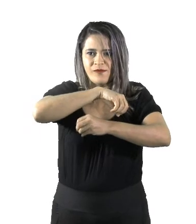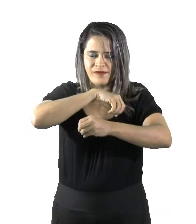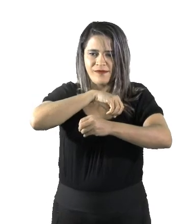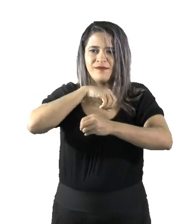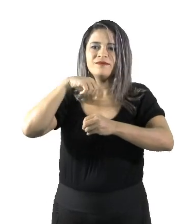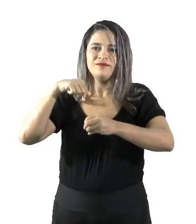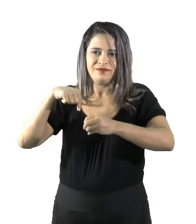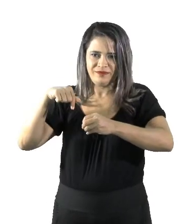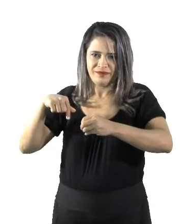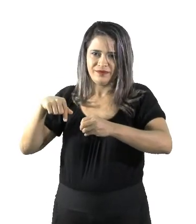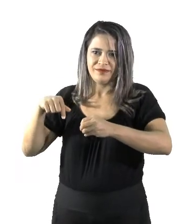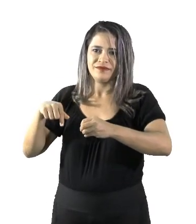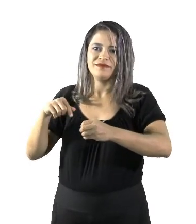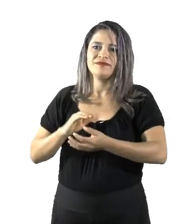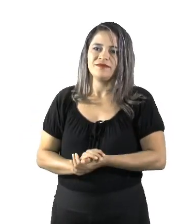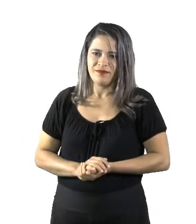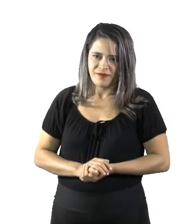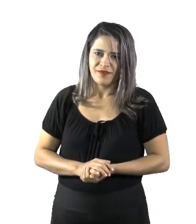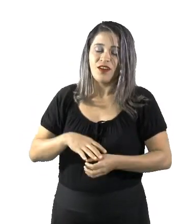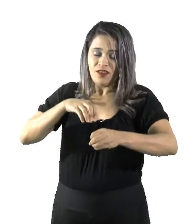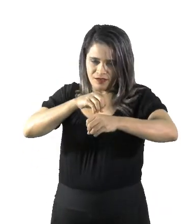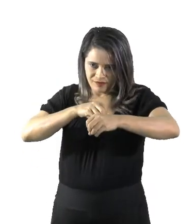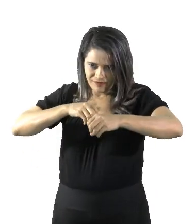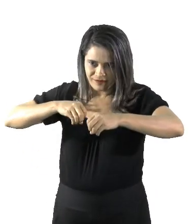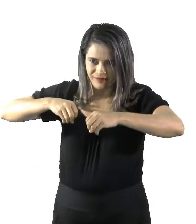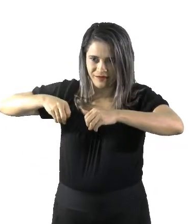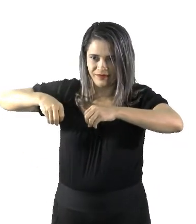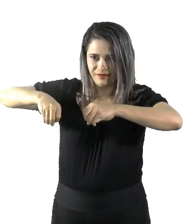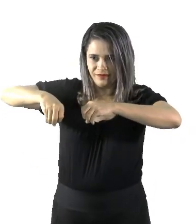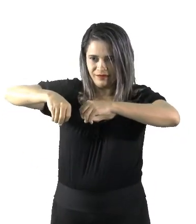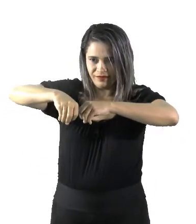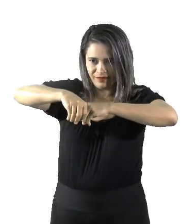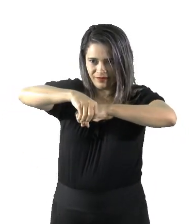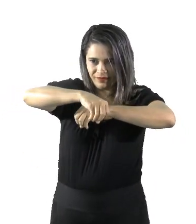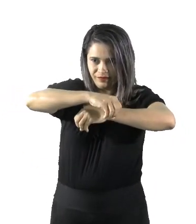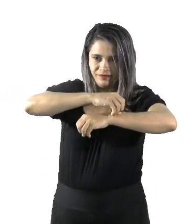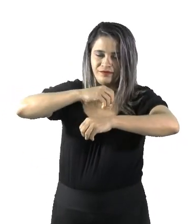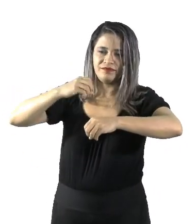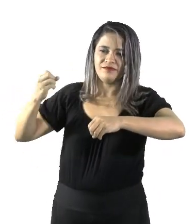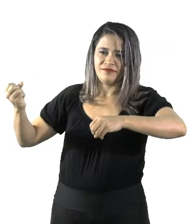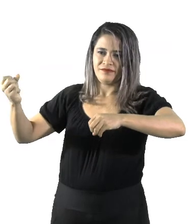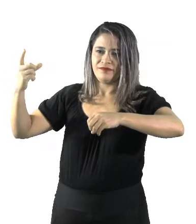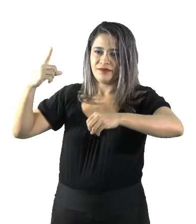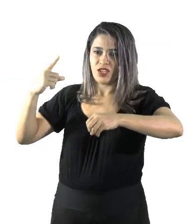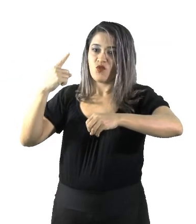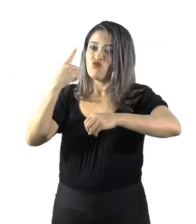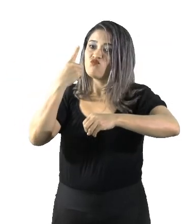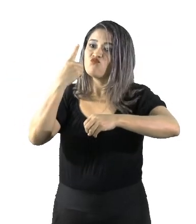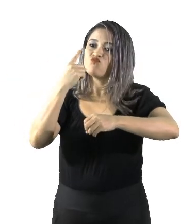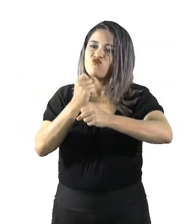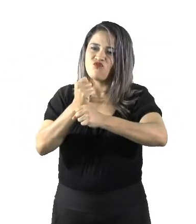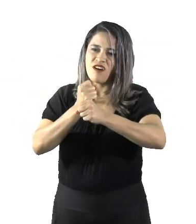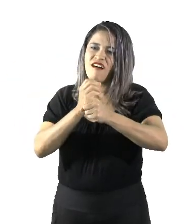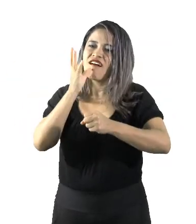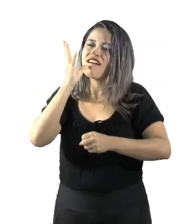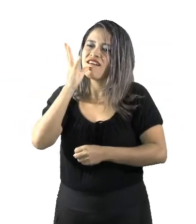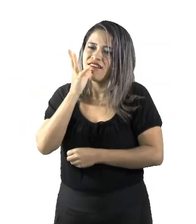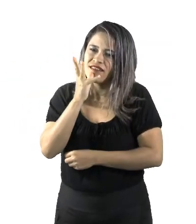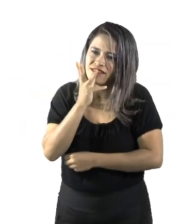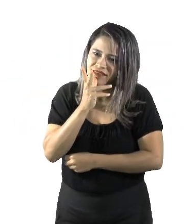nós fazemos essa volta em torno do Sol, nós demoramos praticamente um ano inteiro. Então, demoramos